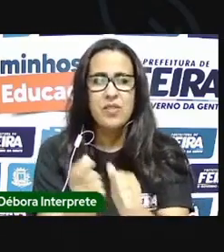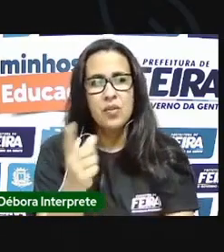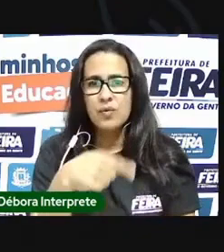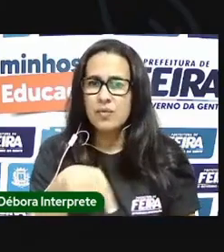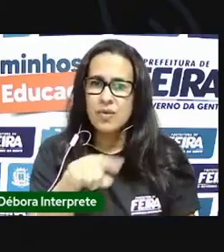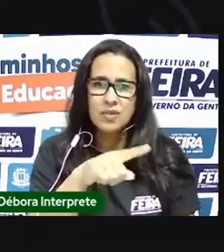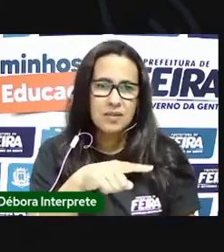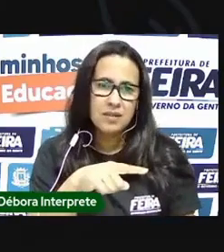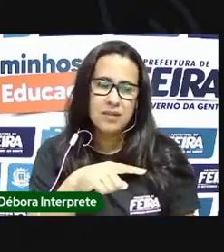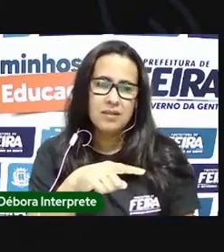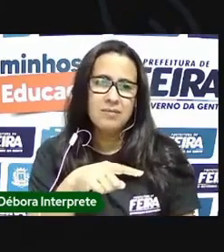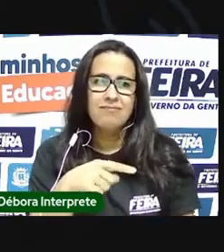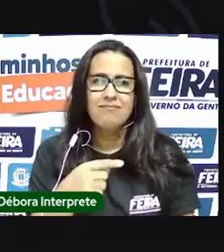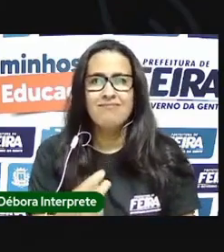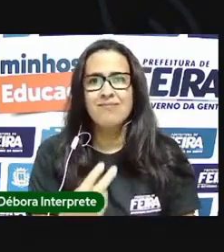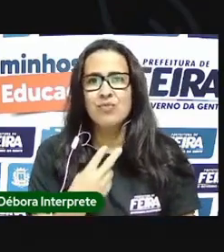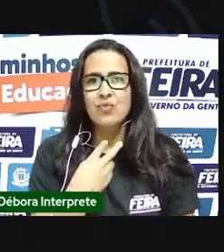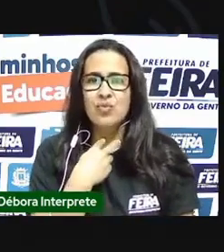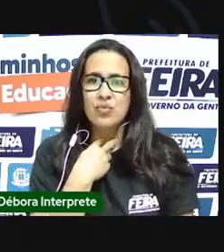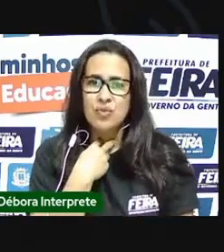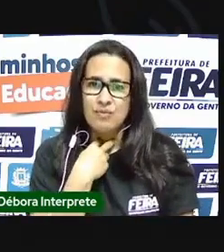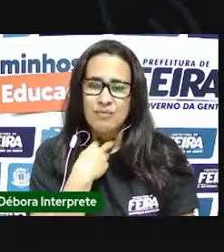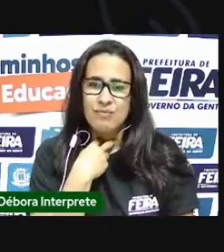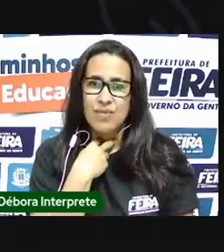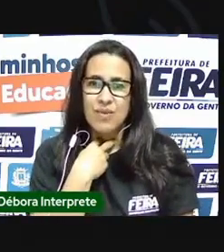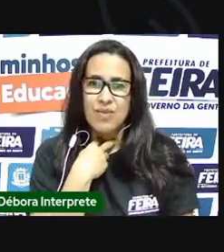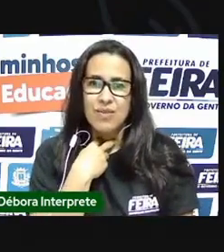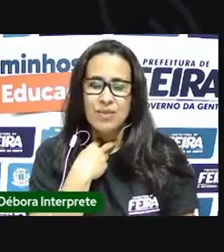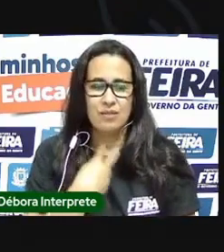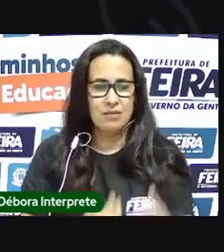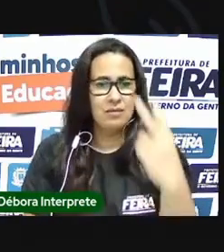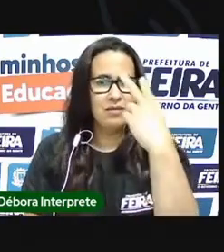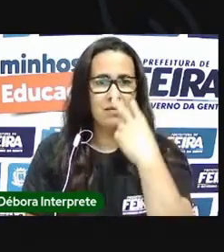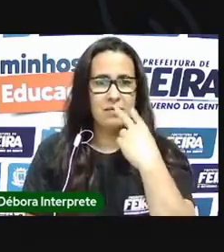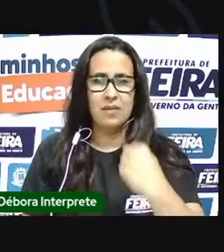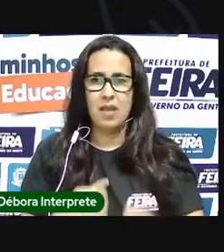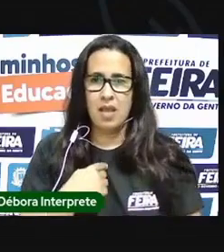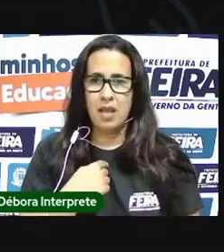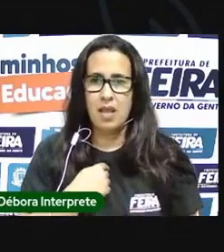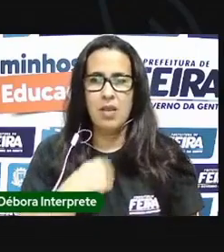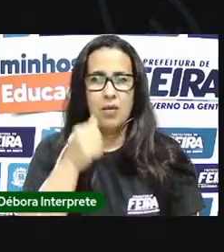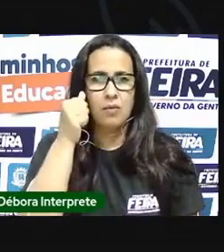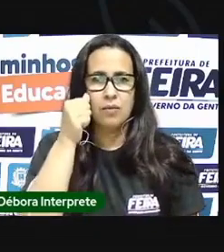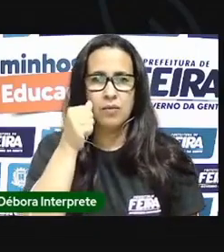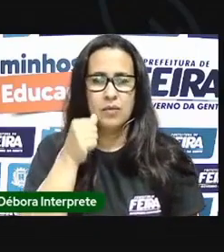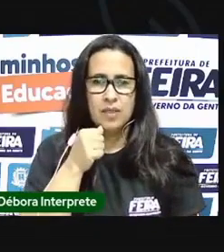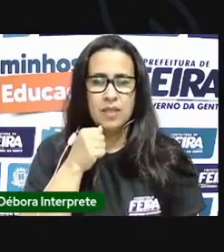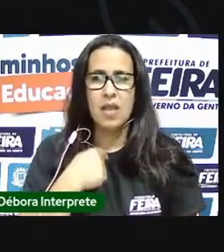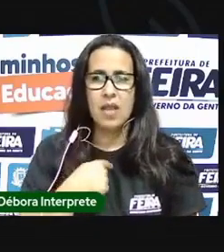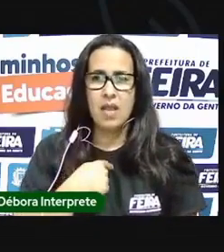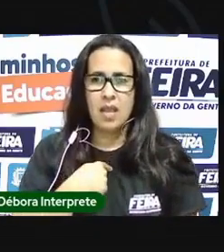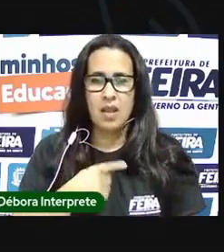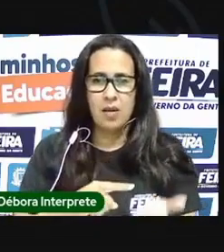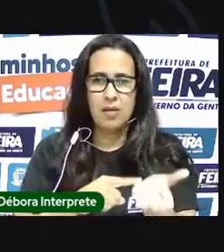me ver, vou fazer a minha autodescrição. Eu sou mulher, sou parda,